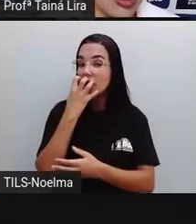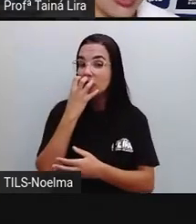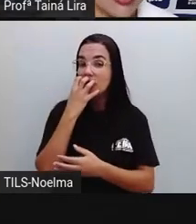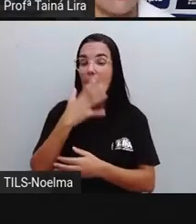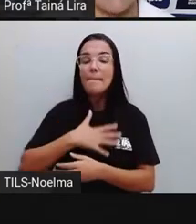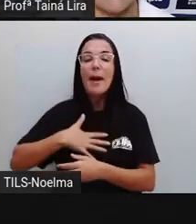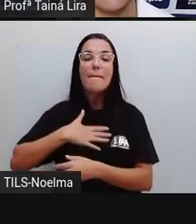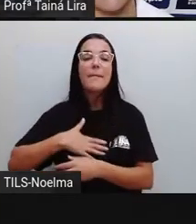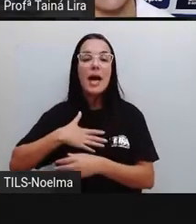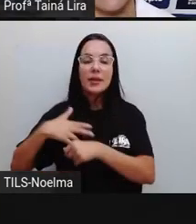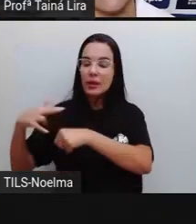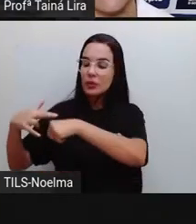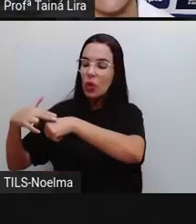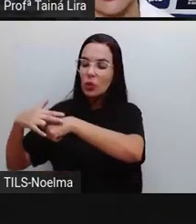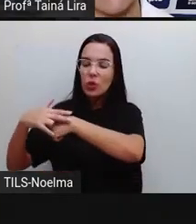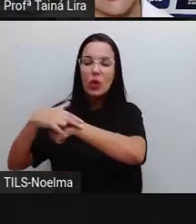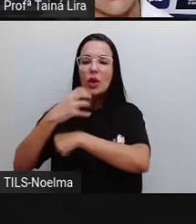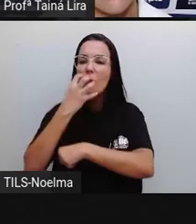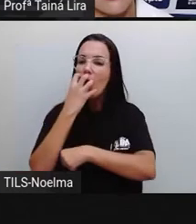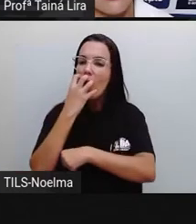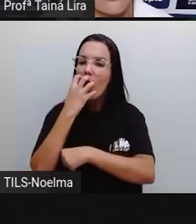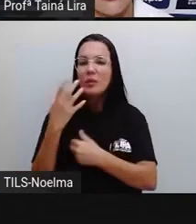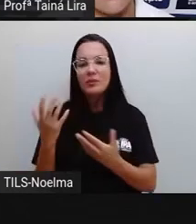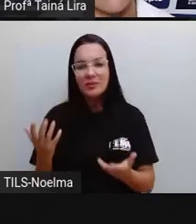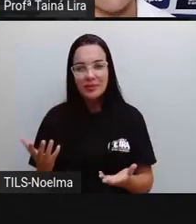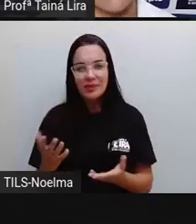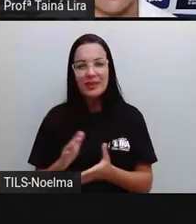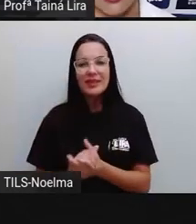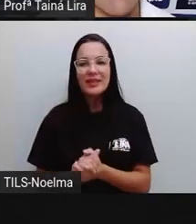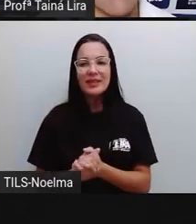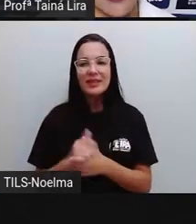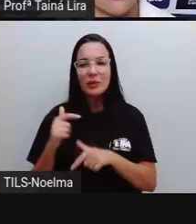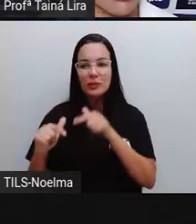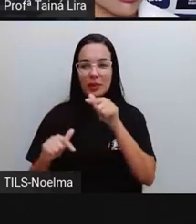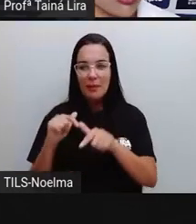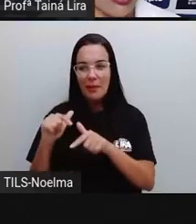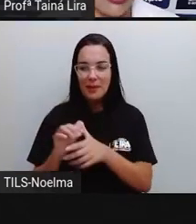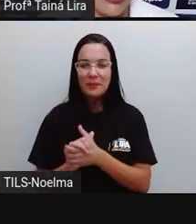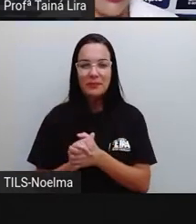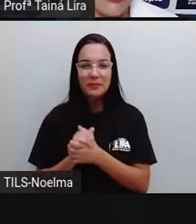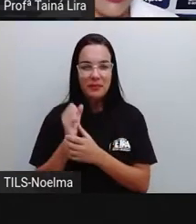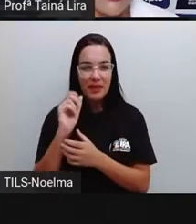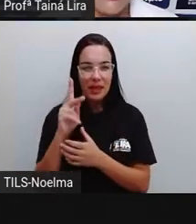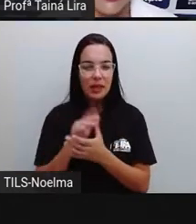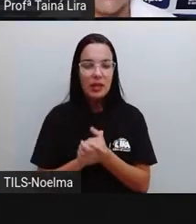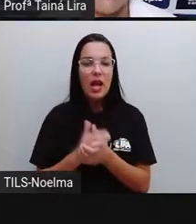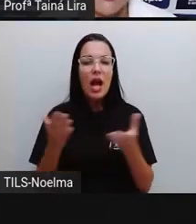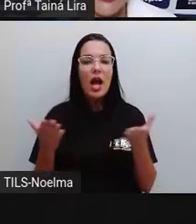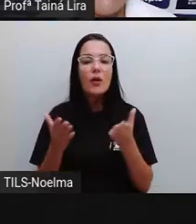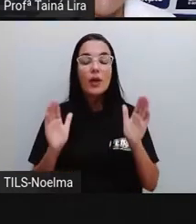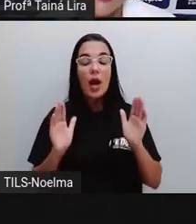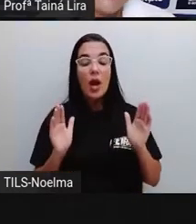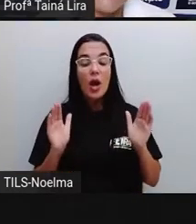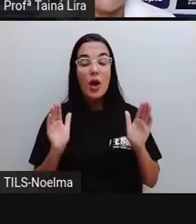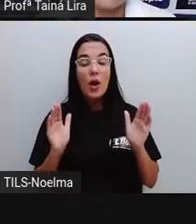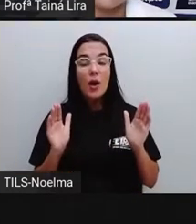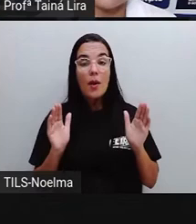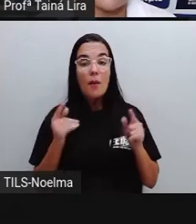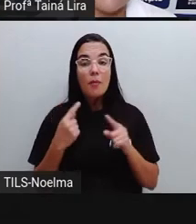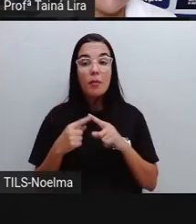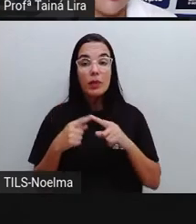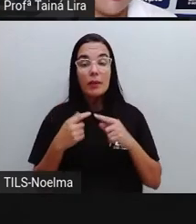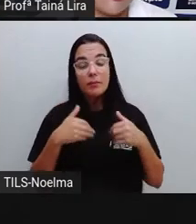banho e tosa. Então, a mensagem é que ele está oferecendo ali esse serviço, ó, banho e tosa, tá? Então, para você levar ali